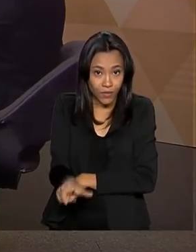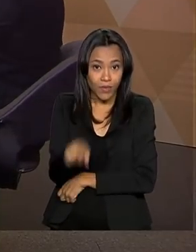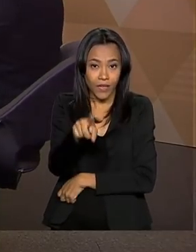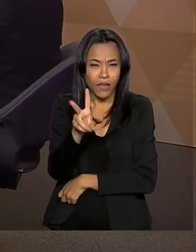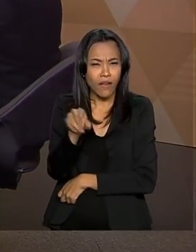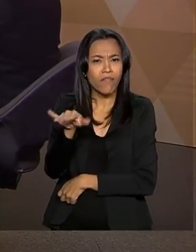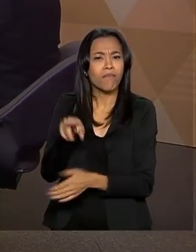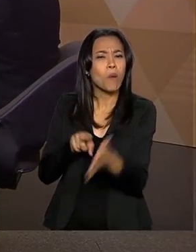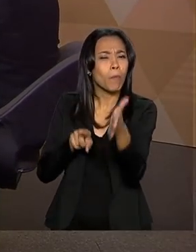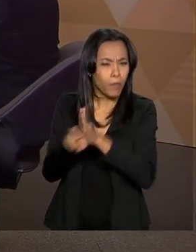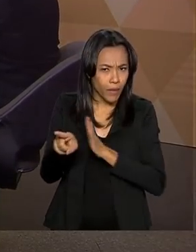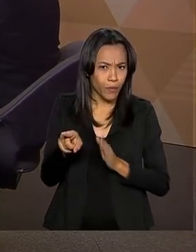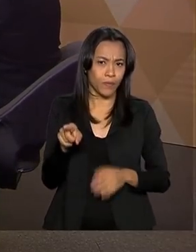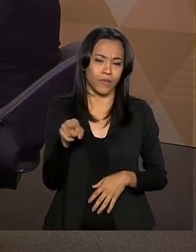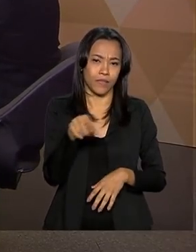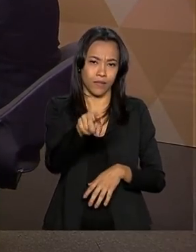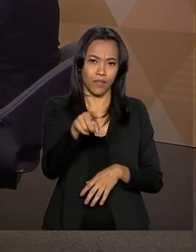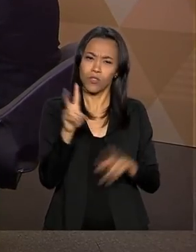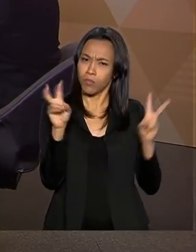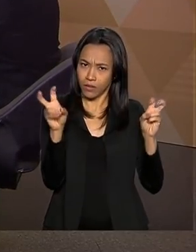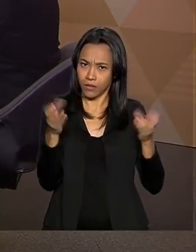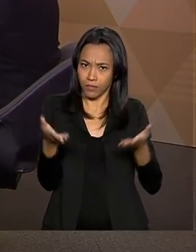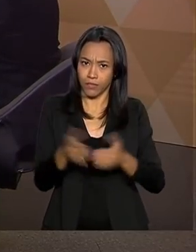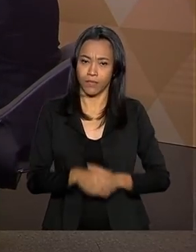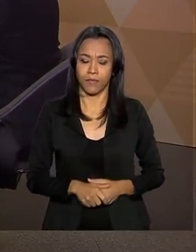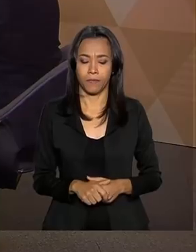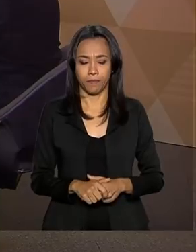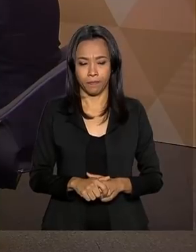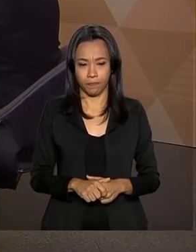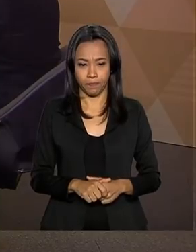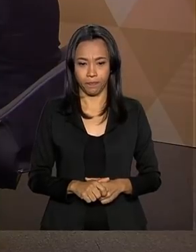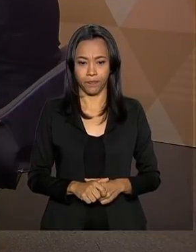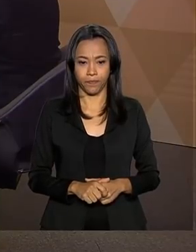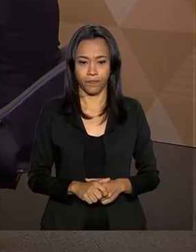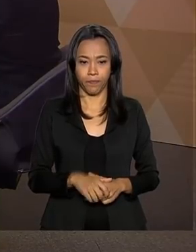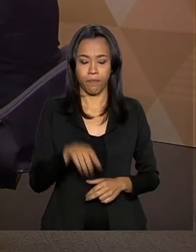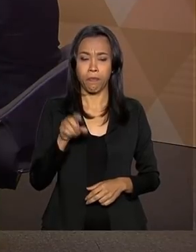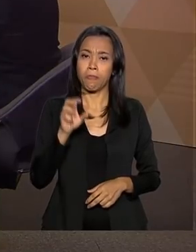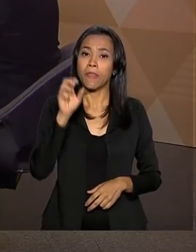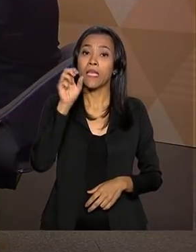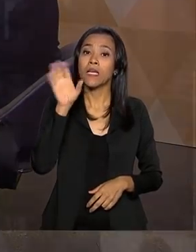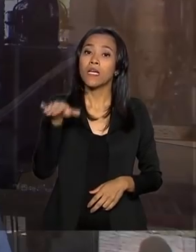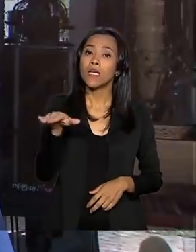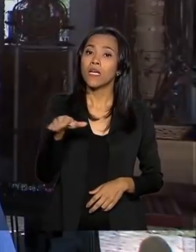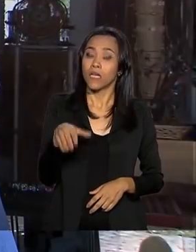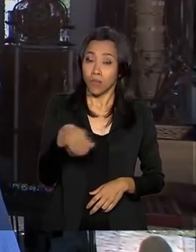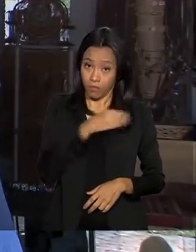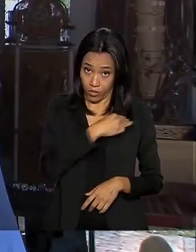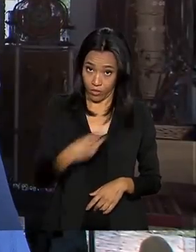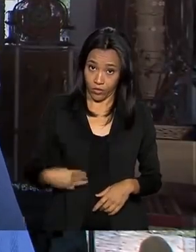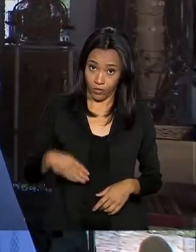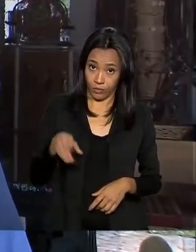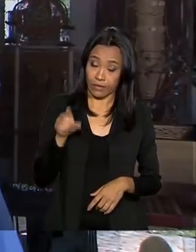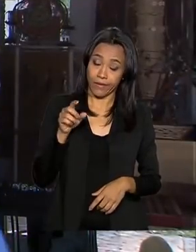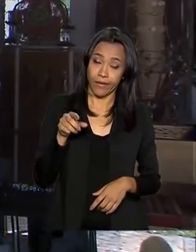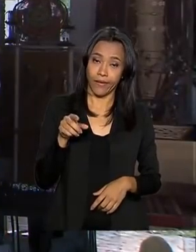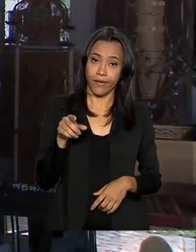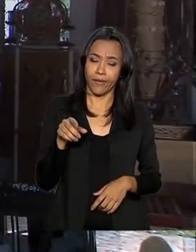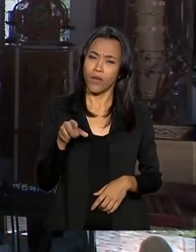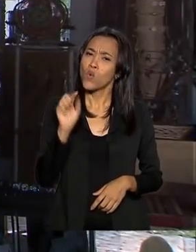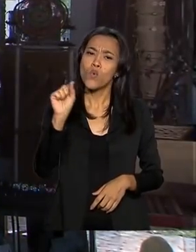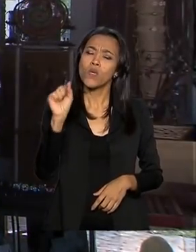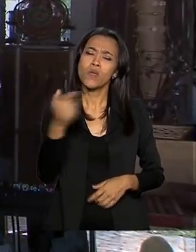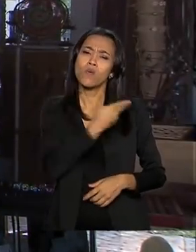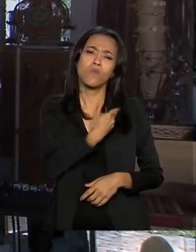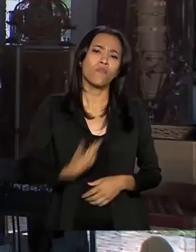vai fazer uma pergunta para o senhor em relação a essa questão. Senhor ministro do Desenvolvimento Regional, o